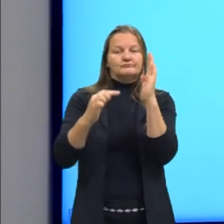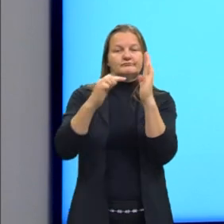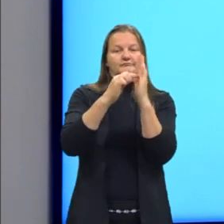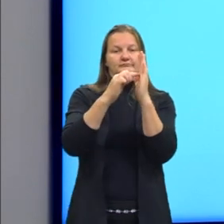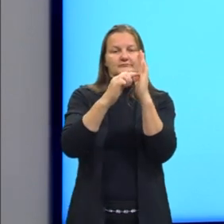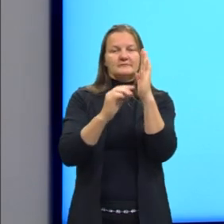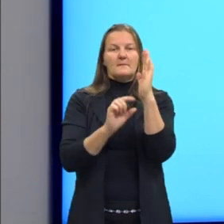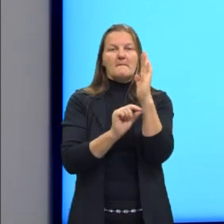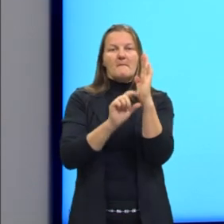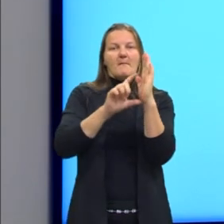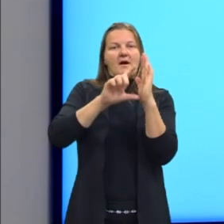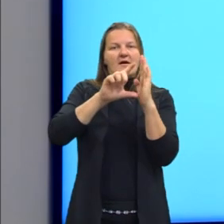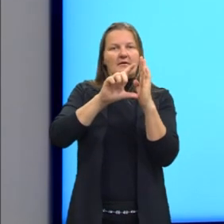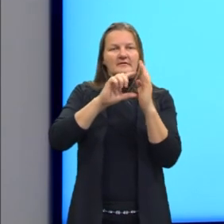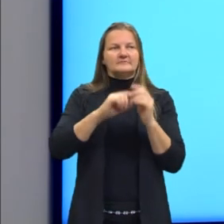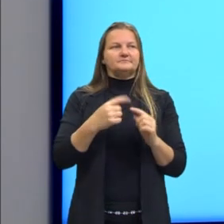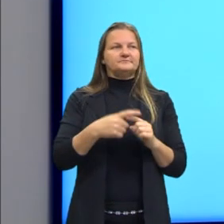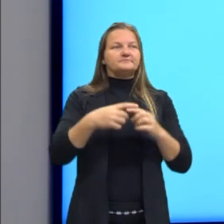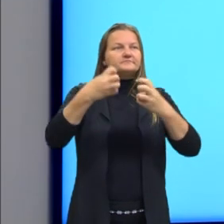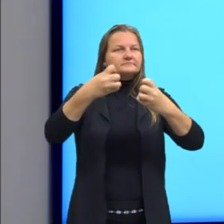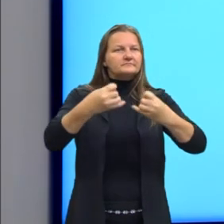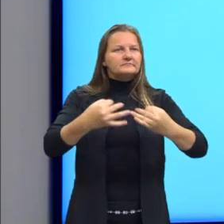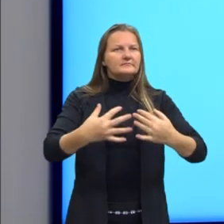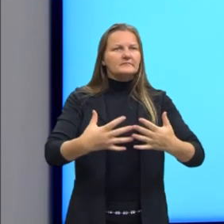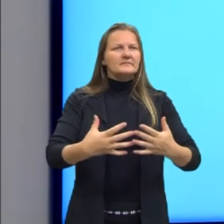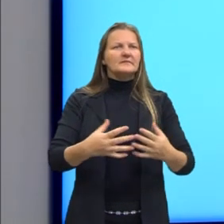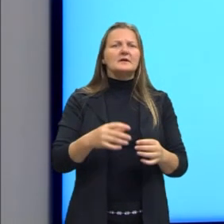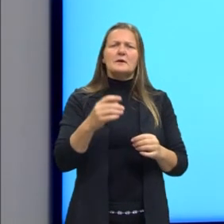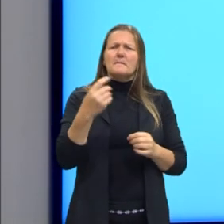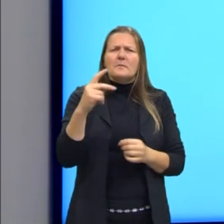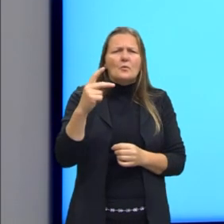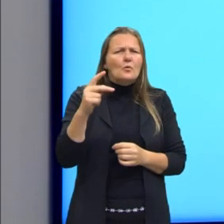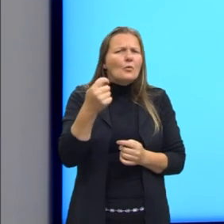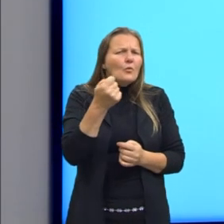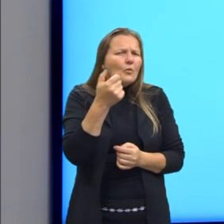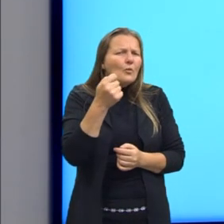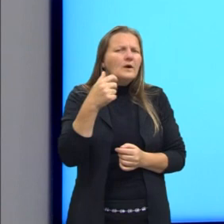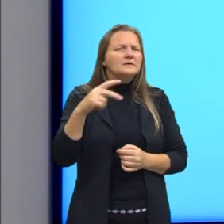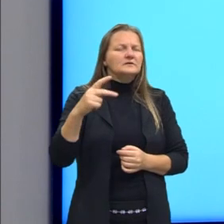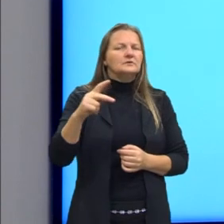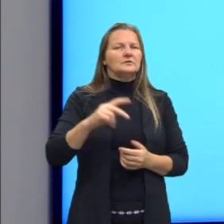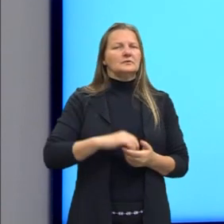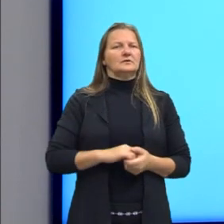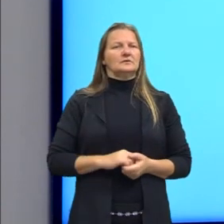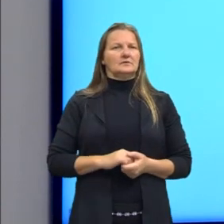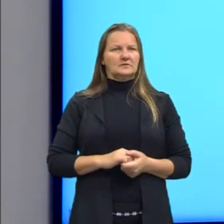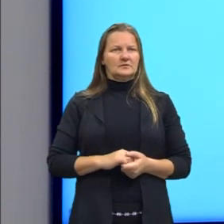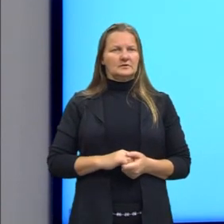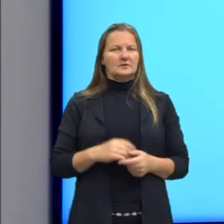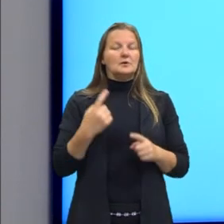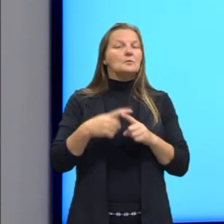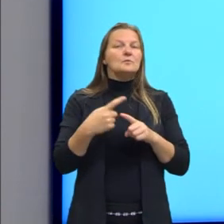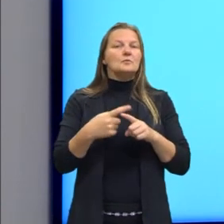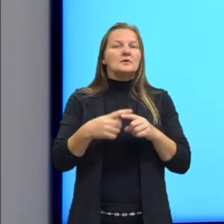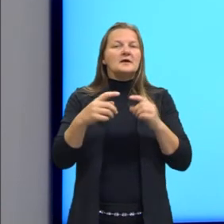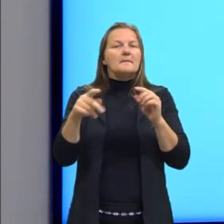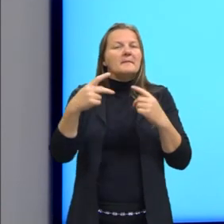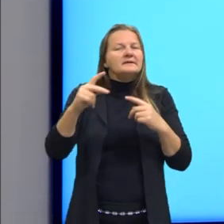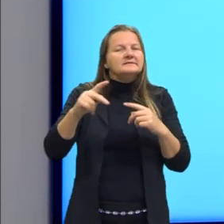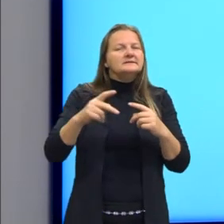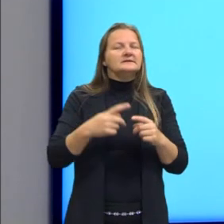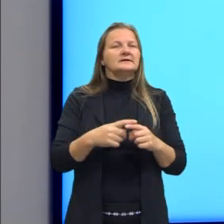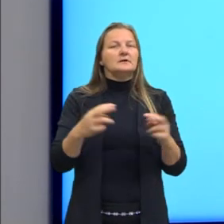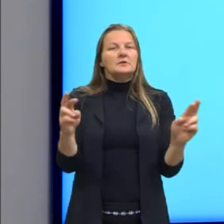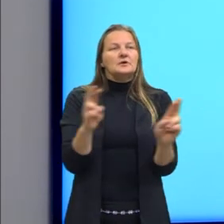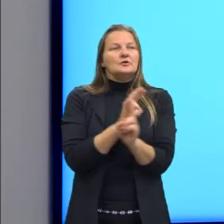E a explicação da ebuloscopia, ela é bem parecida com a tonoscopia, tá? Por quê? Porque essa